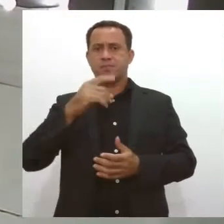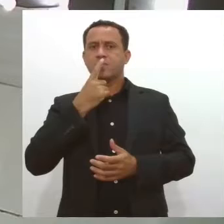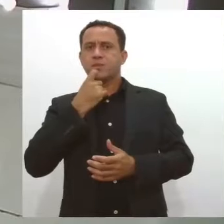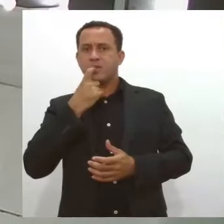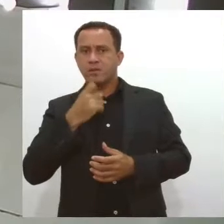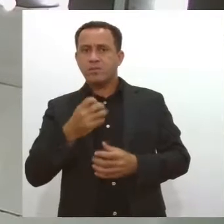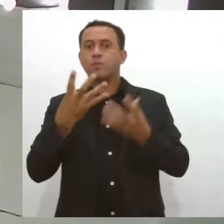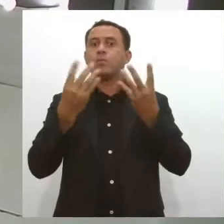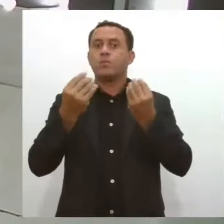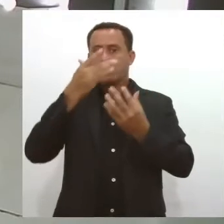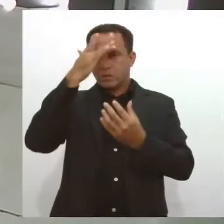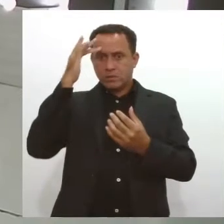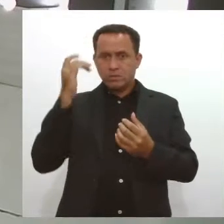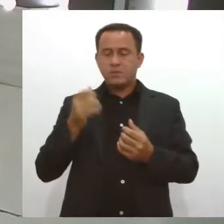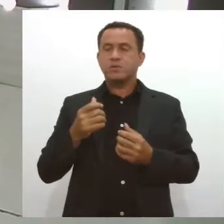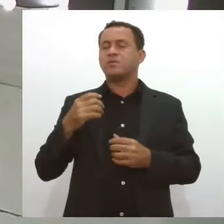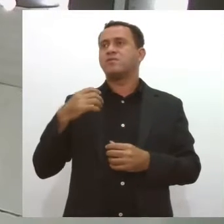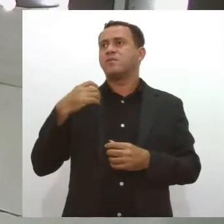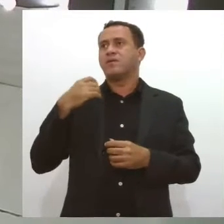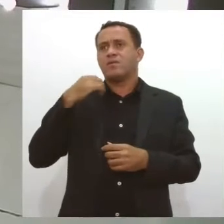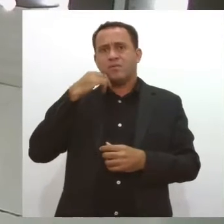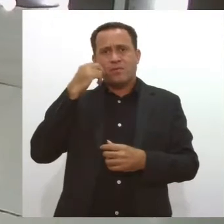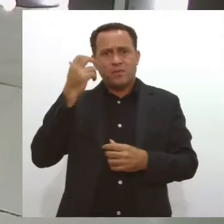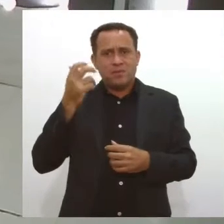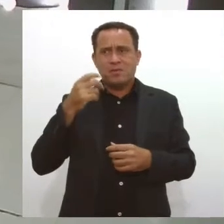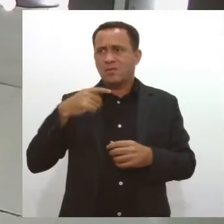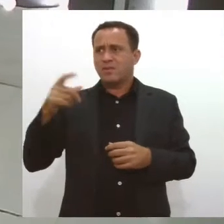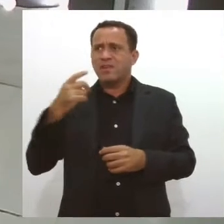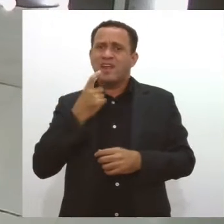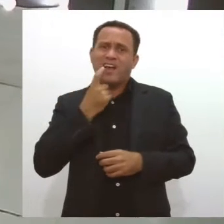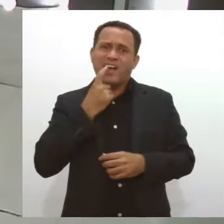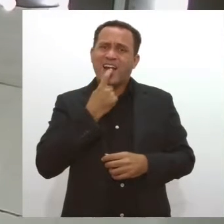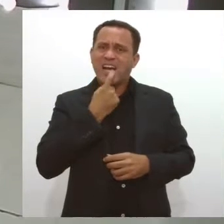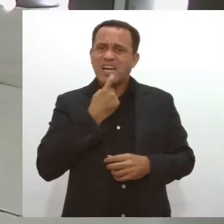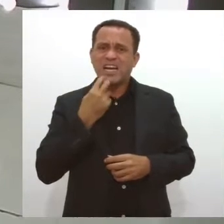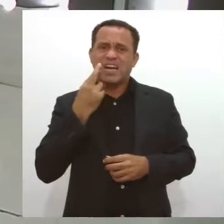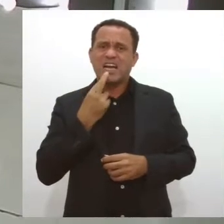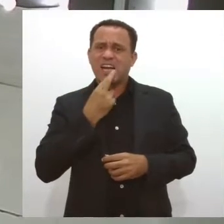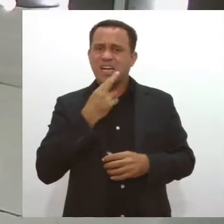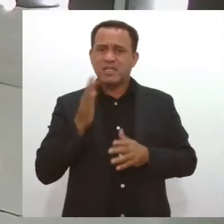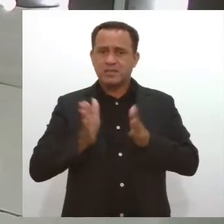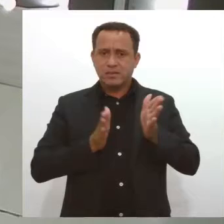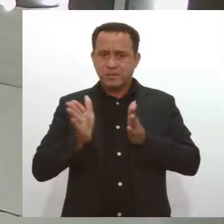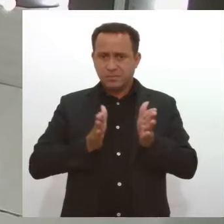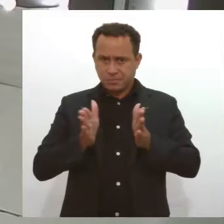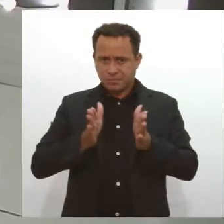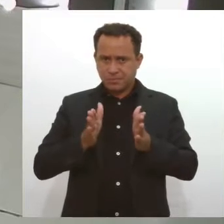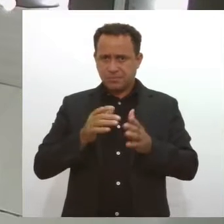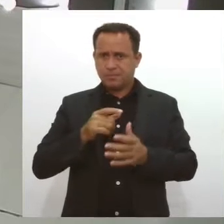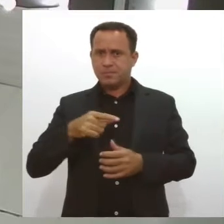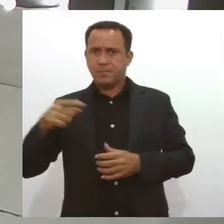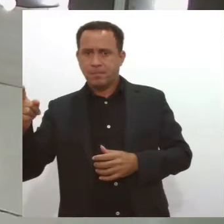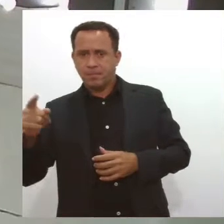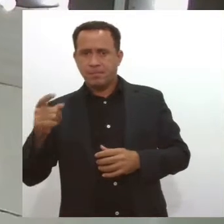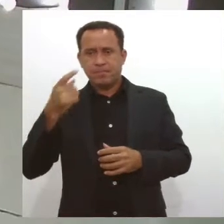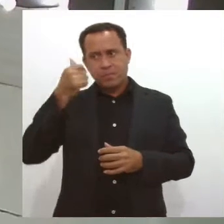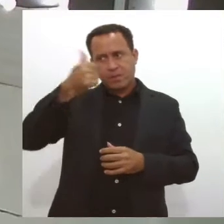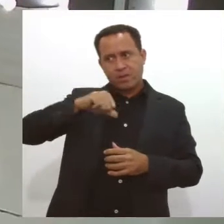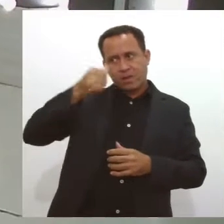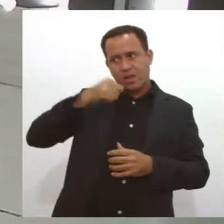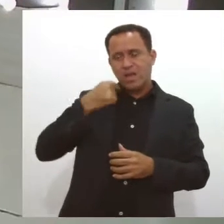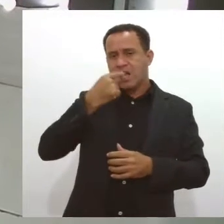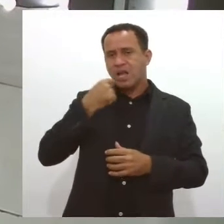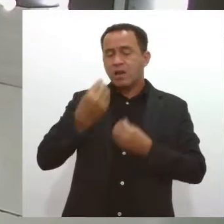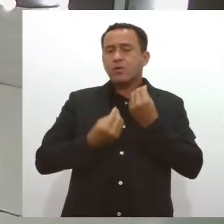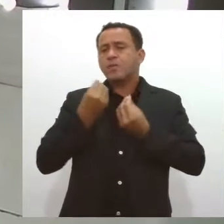acabaram ficando com receio de ir ao dentista, porque a gente tem um período para ir ao consultório, para dar uma olhada como está a